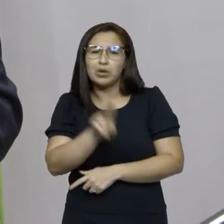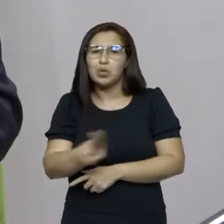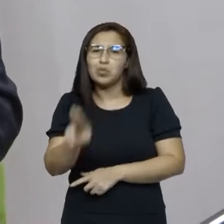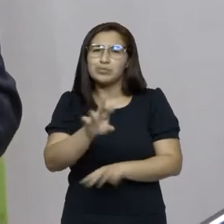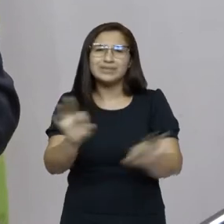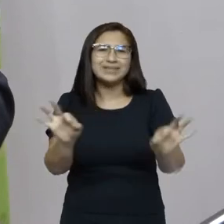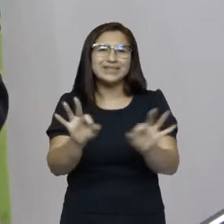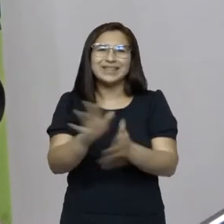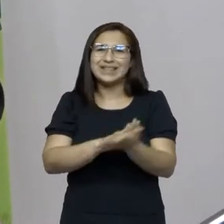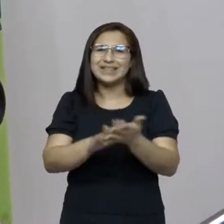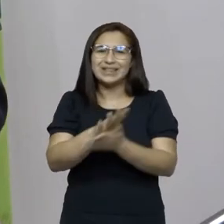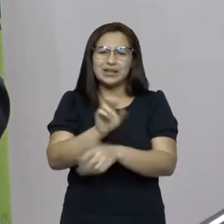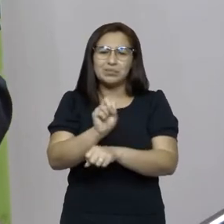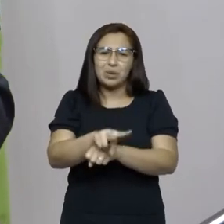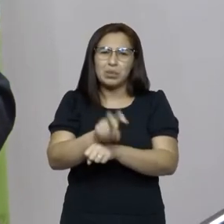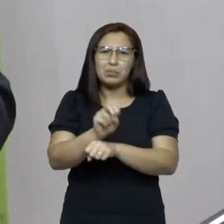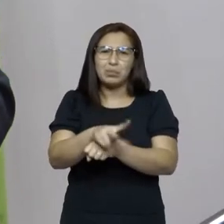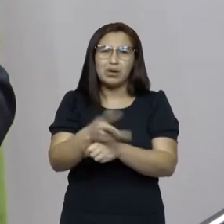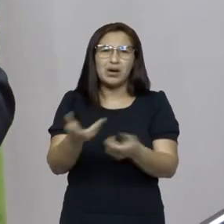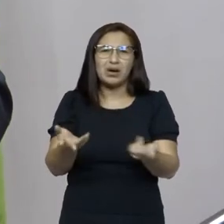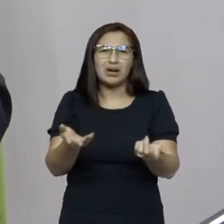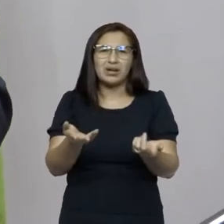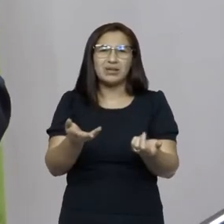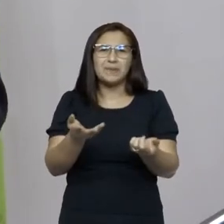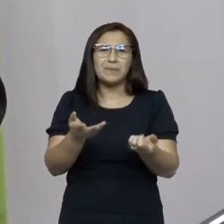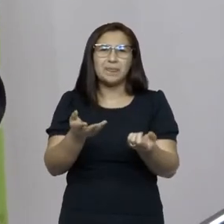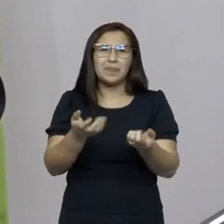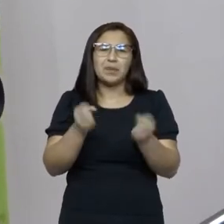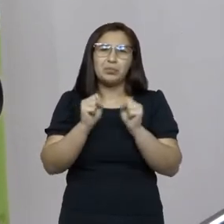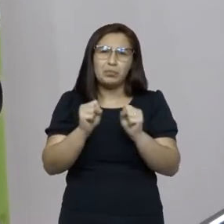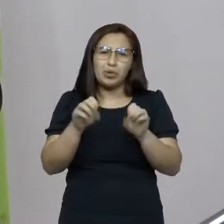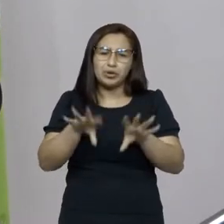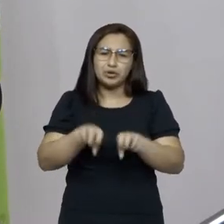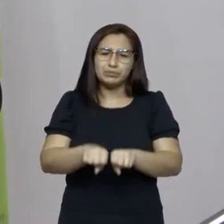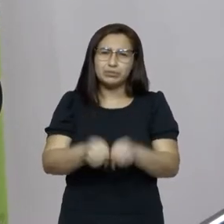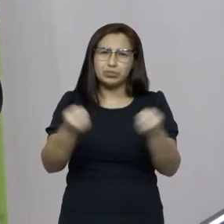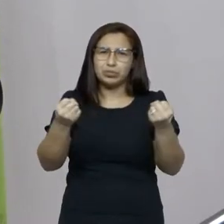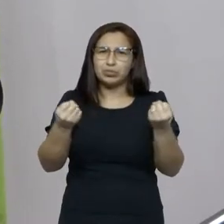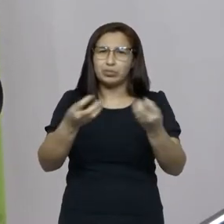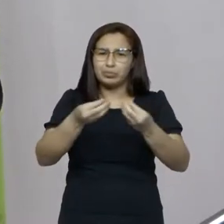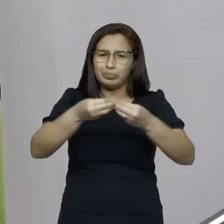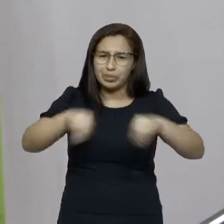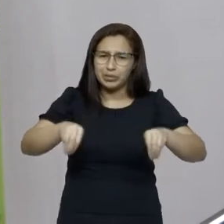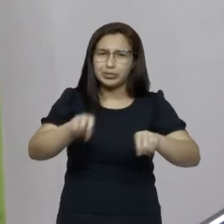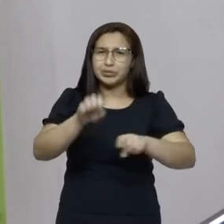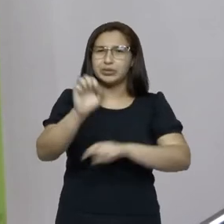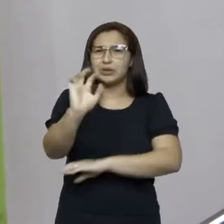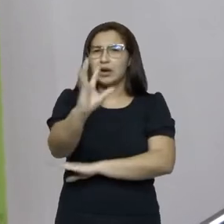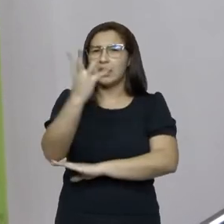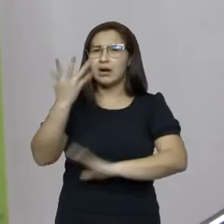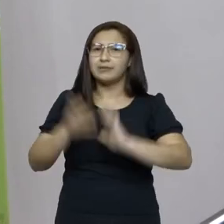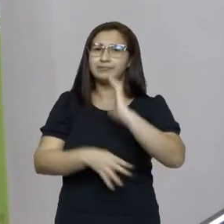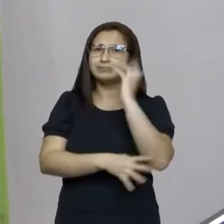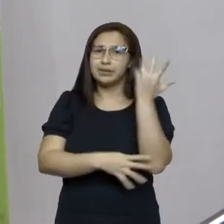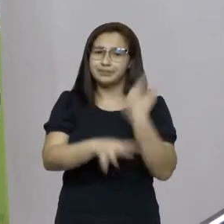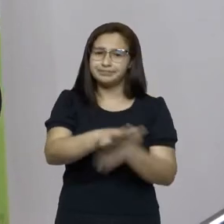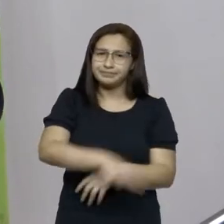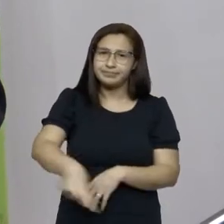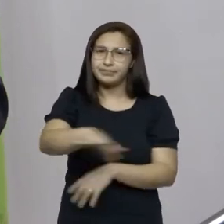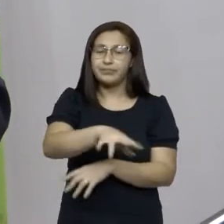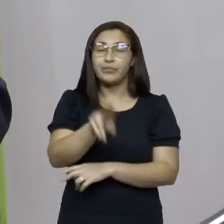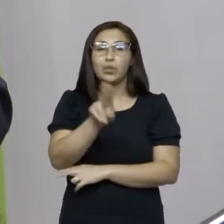ofensivos, degradantes à natureza e utilizar os insumos